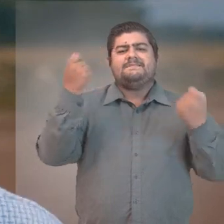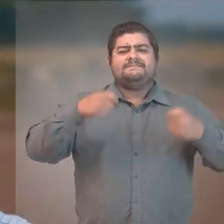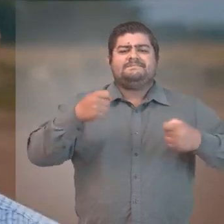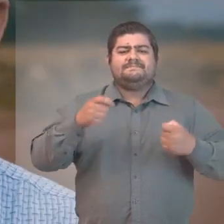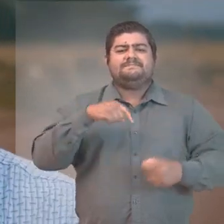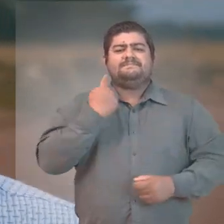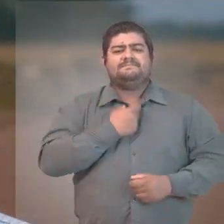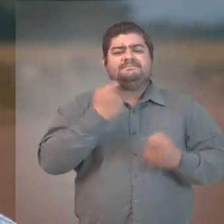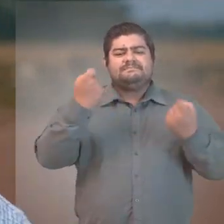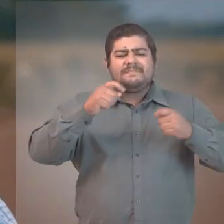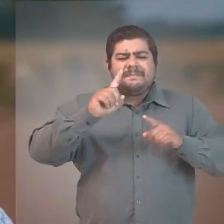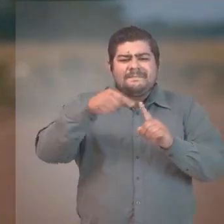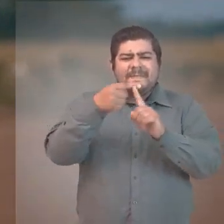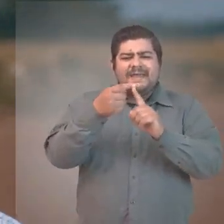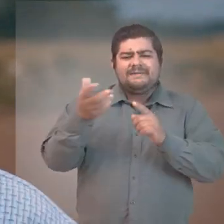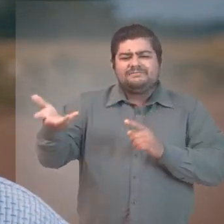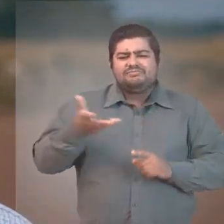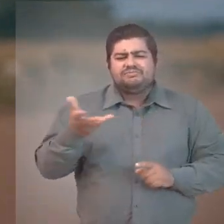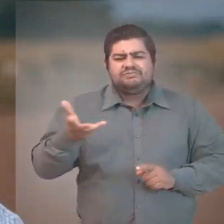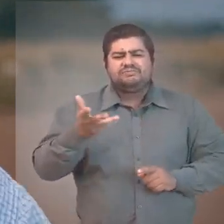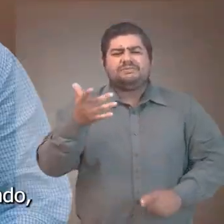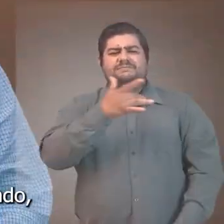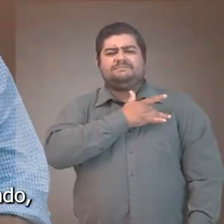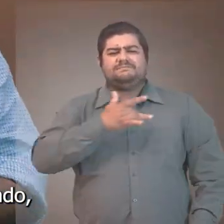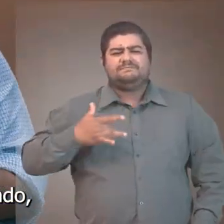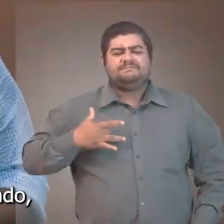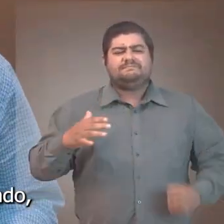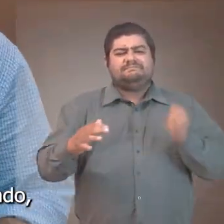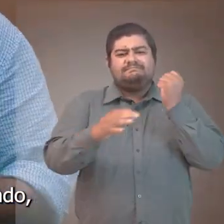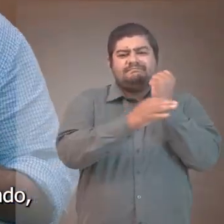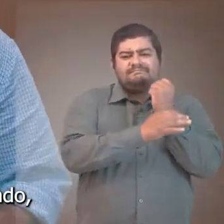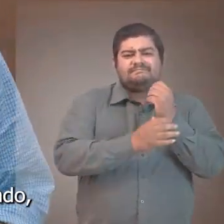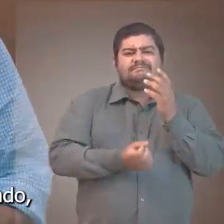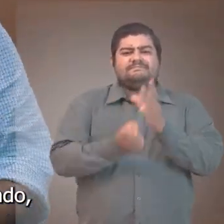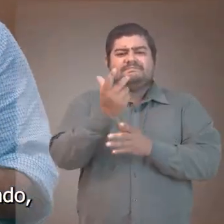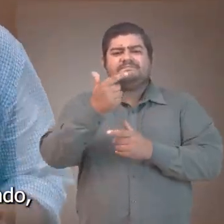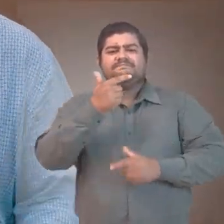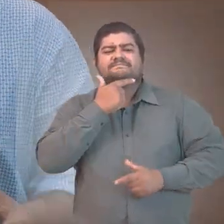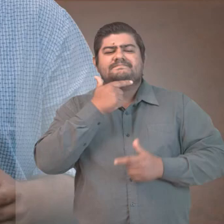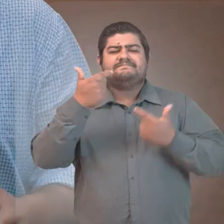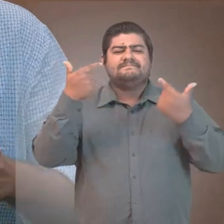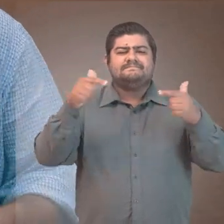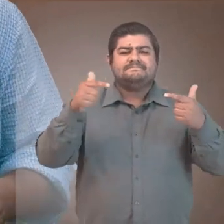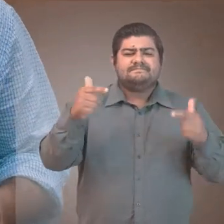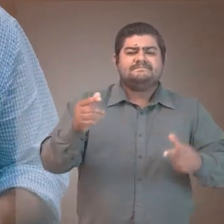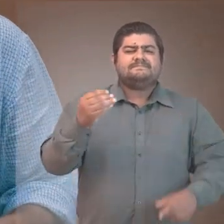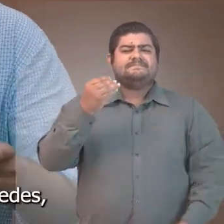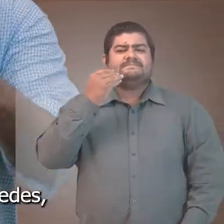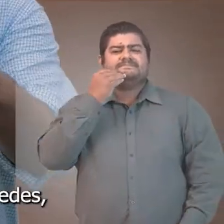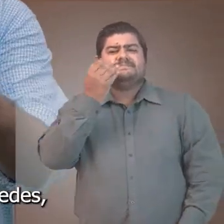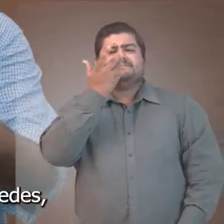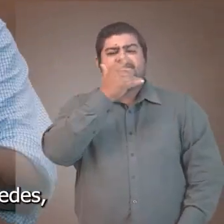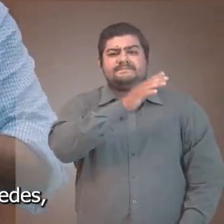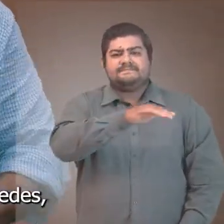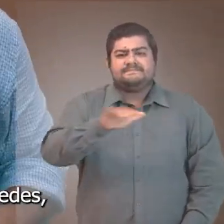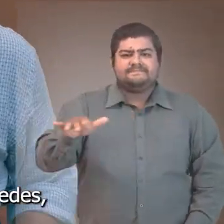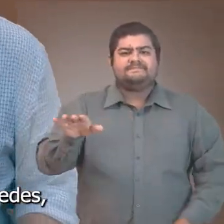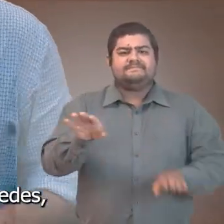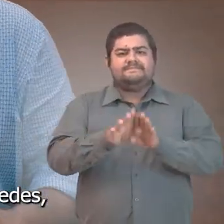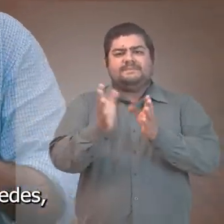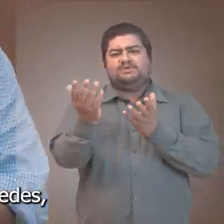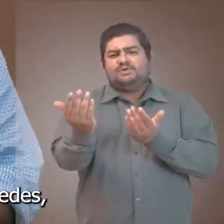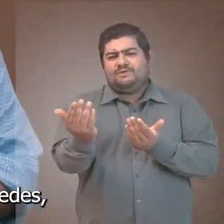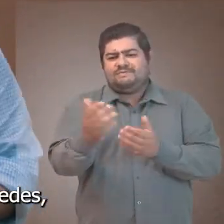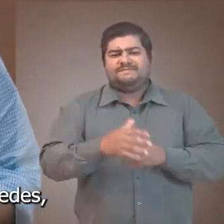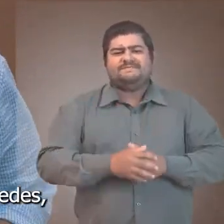também quer transformar esse estado, vamos juntos virar a chave. Vamos acelerar o nosso estado. Nosso estado pode muito mais. E se você não me